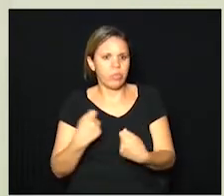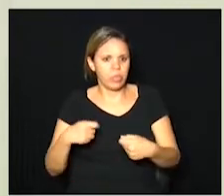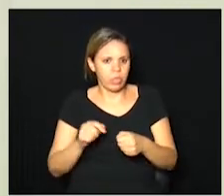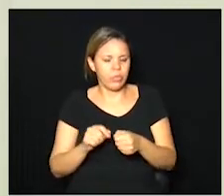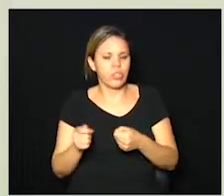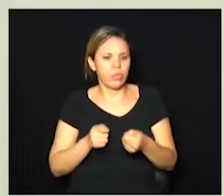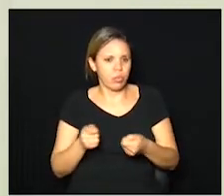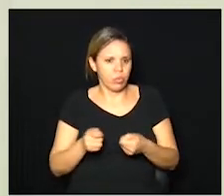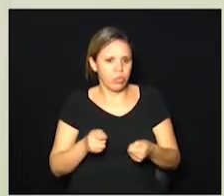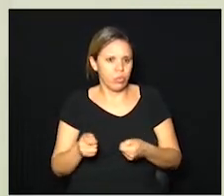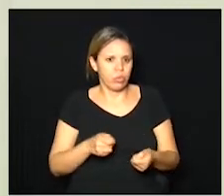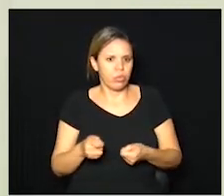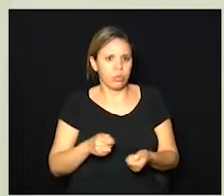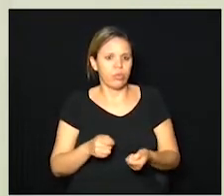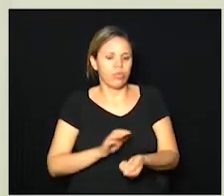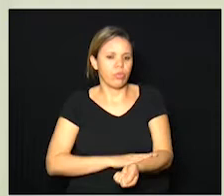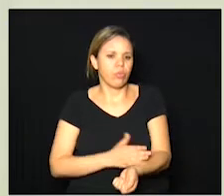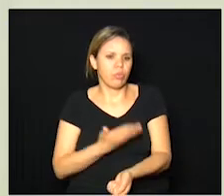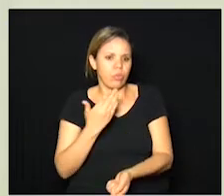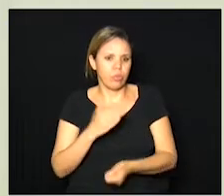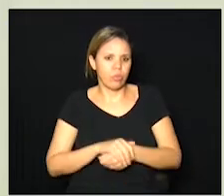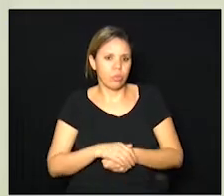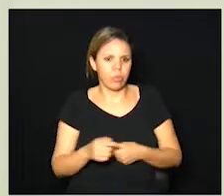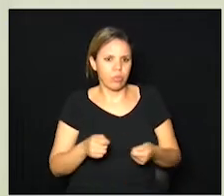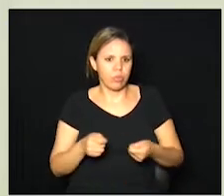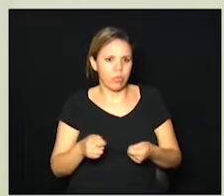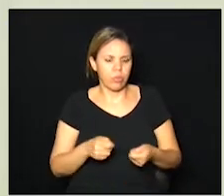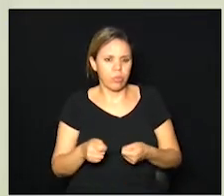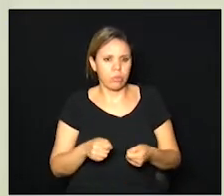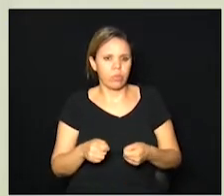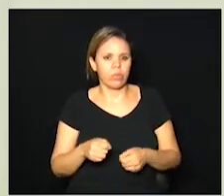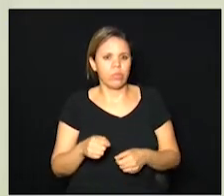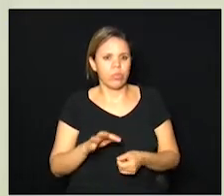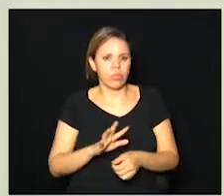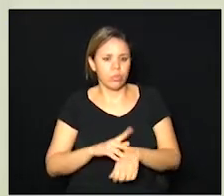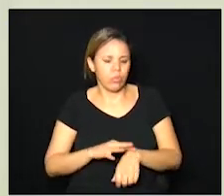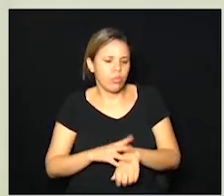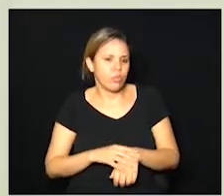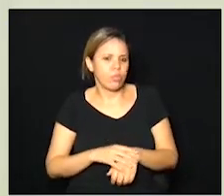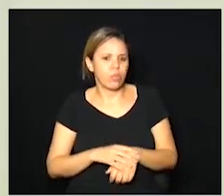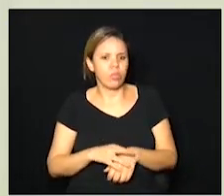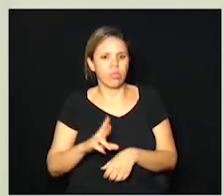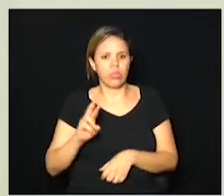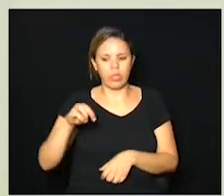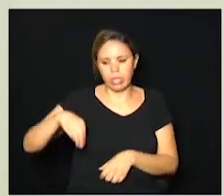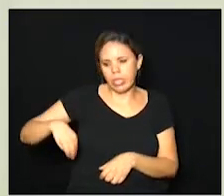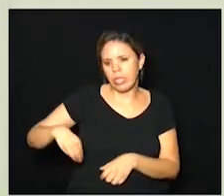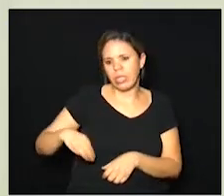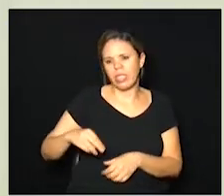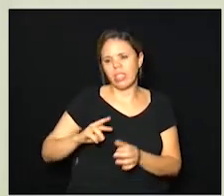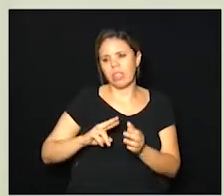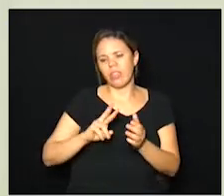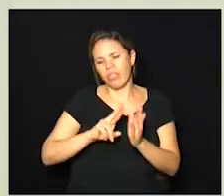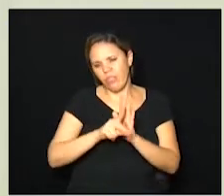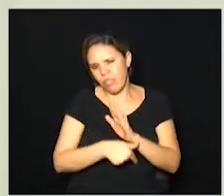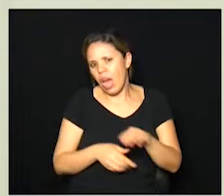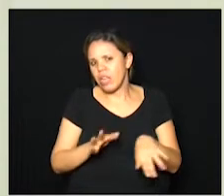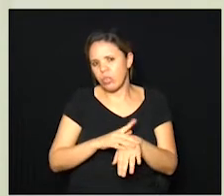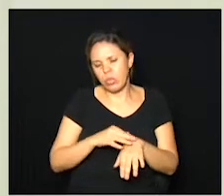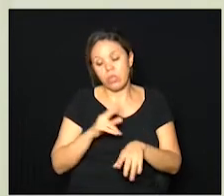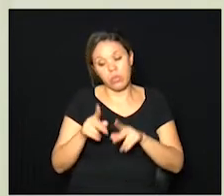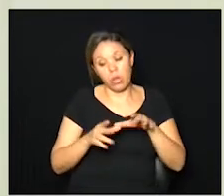seus controles os espertentes precisam fazer o seu controle os doentes renais os doentes que tem doença hepática enfim o laboratório